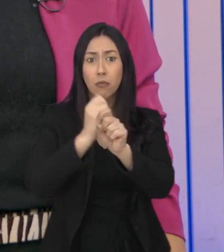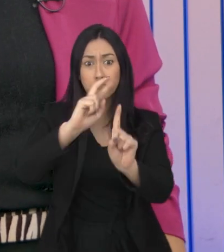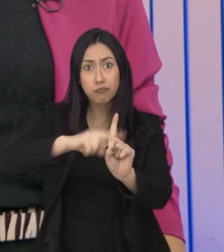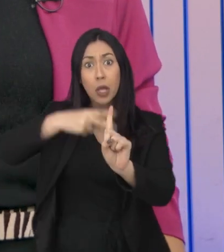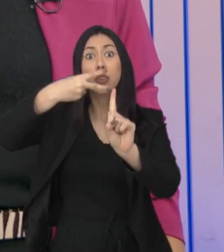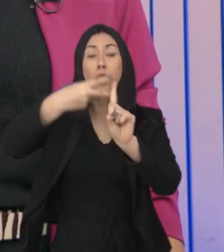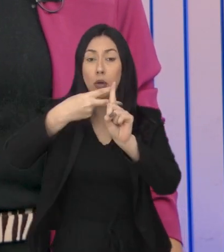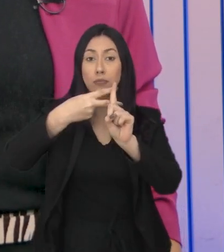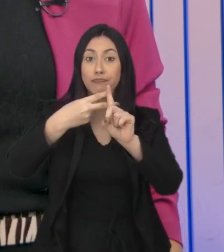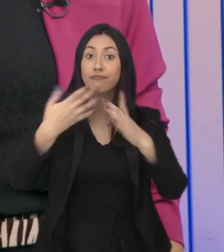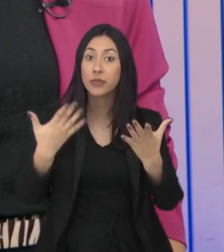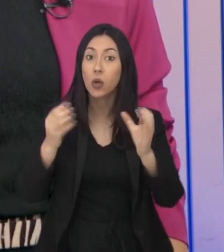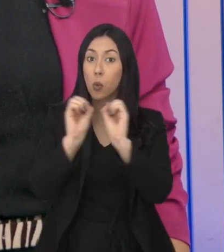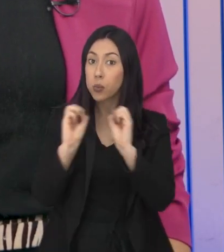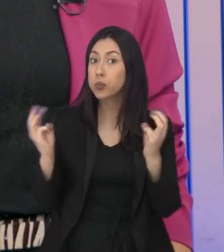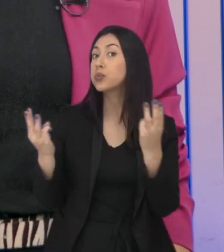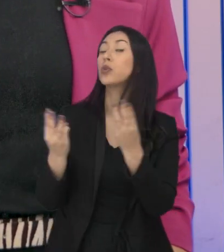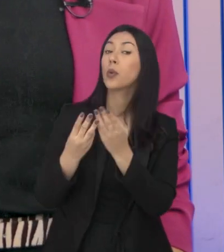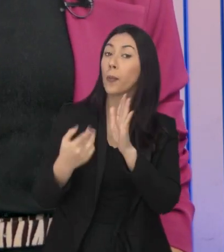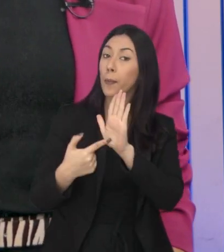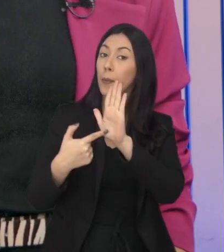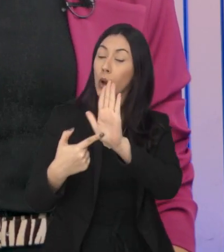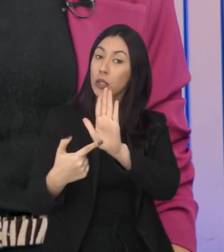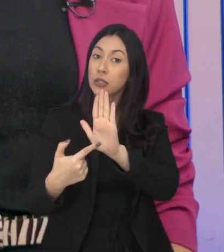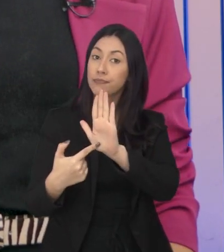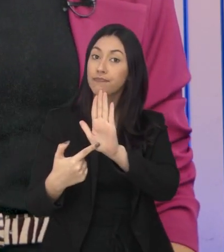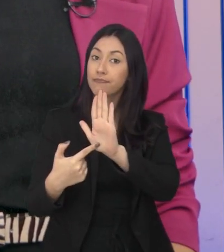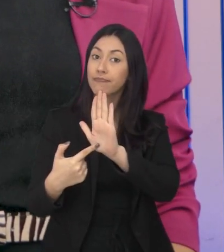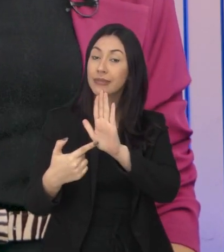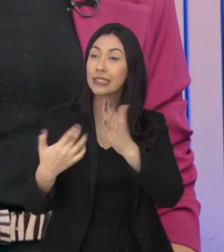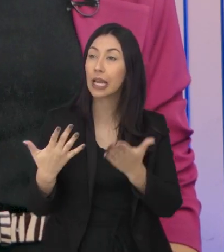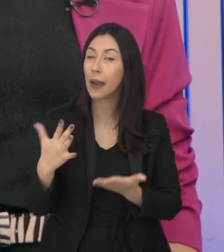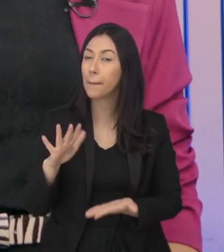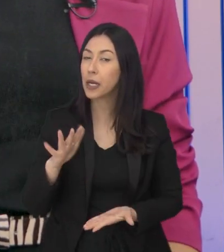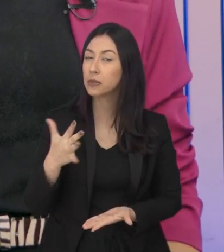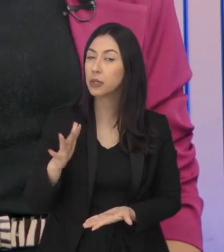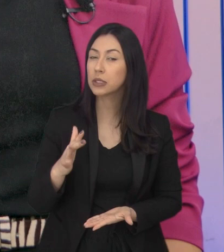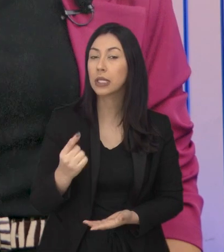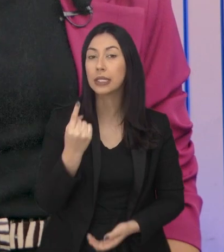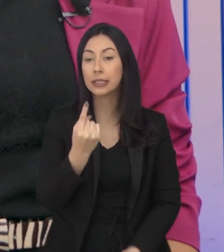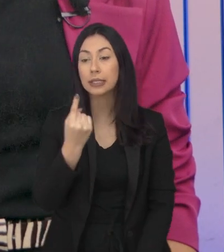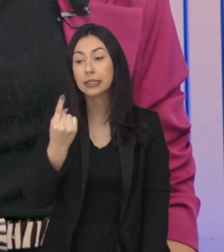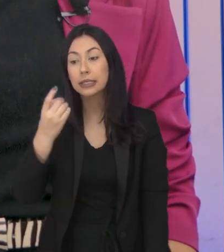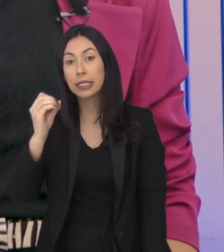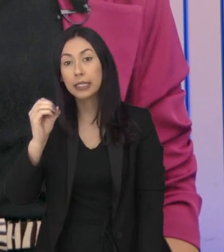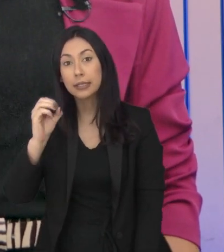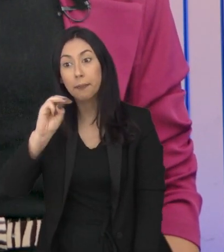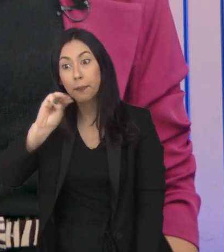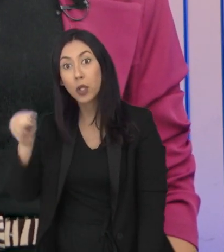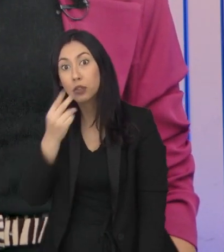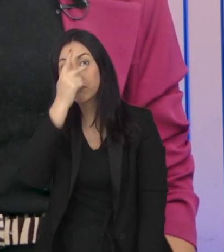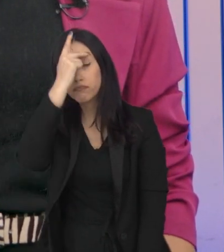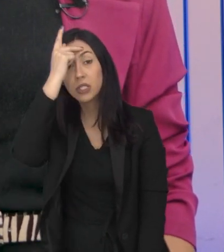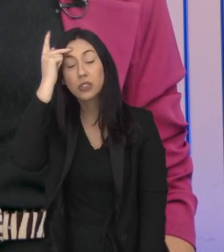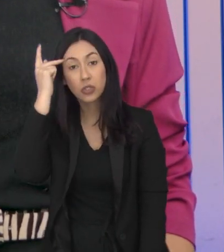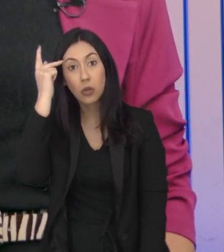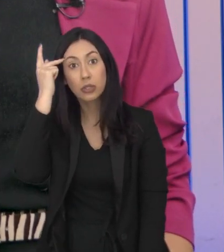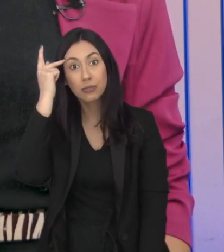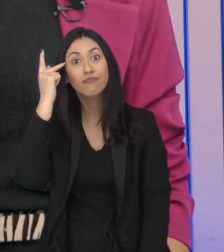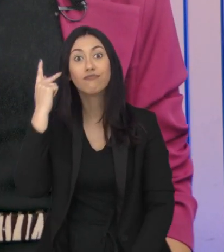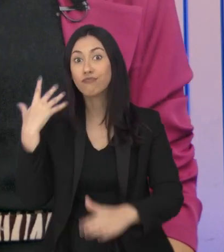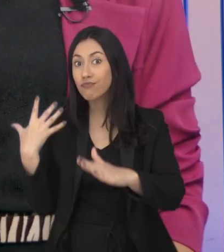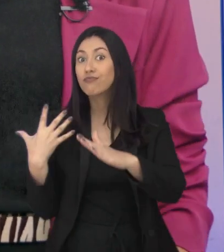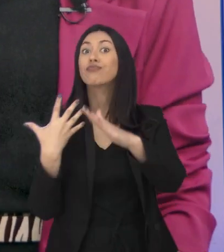Organização das Nações Unidas. Atualmente, são mais de 110 milhões de pessoas reconhecidas como